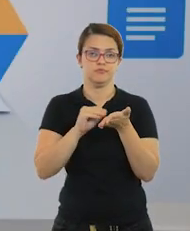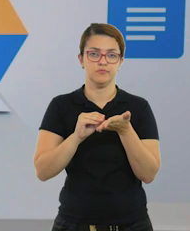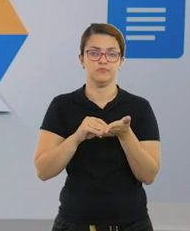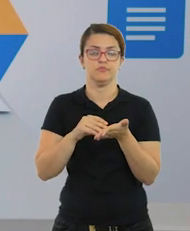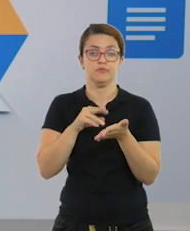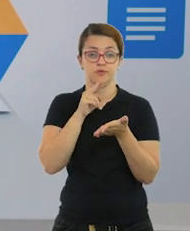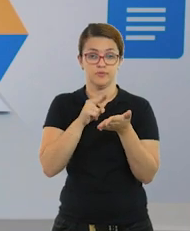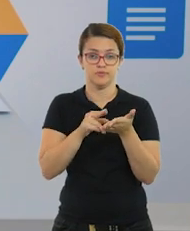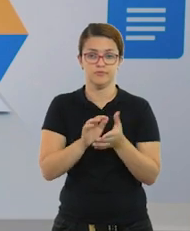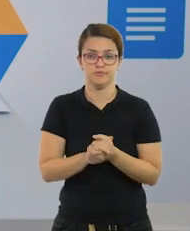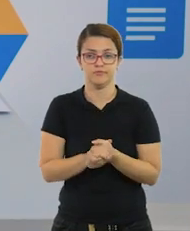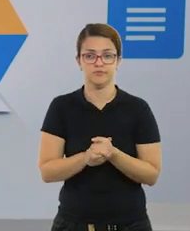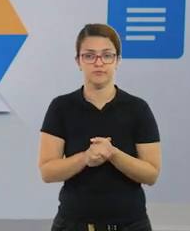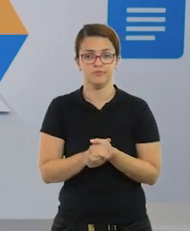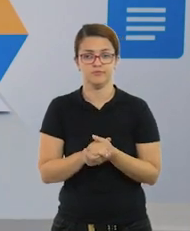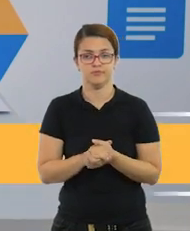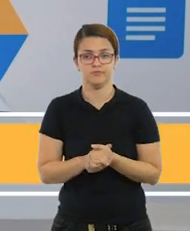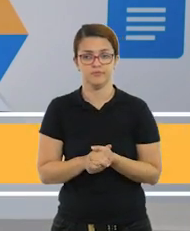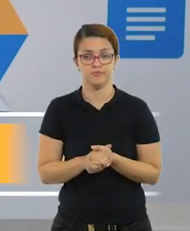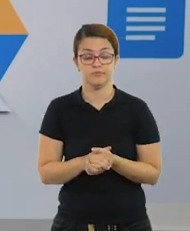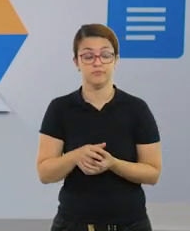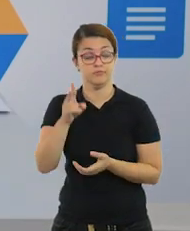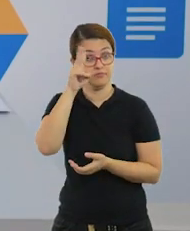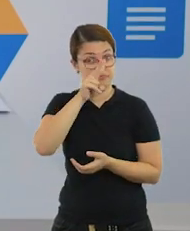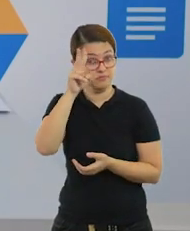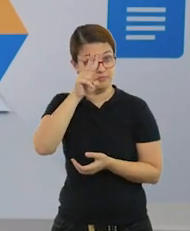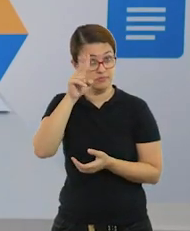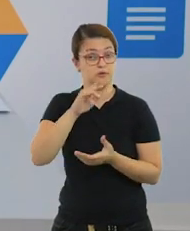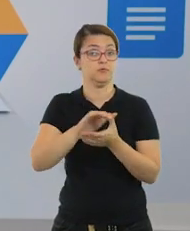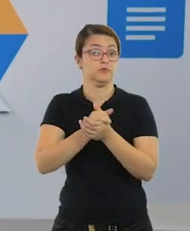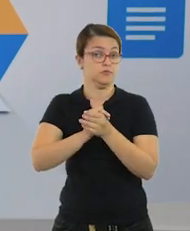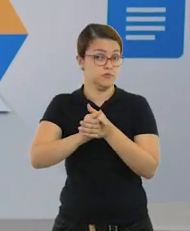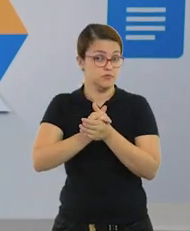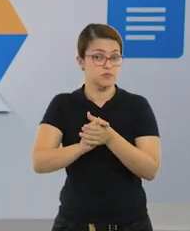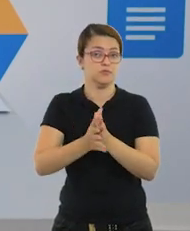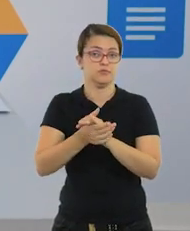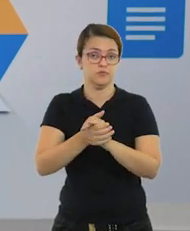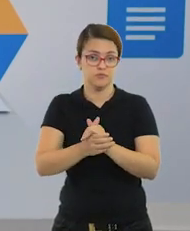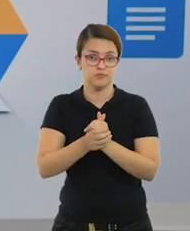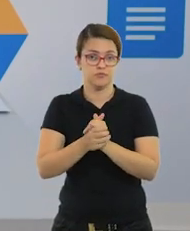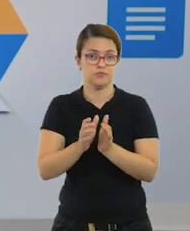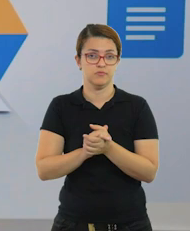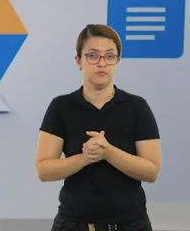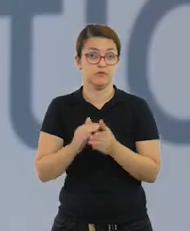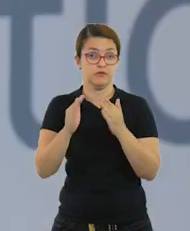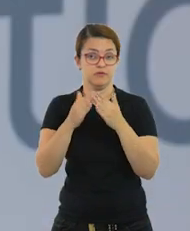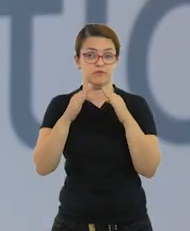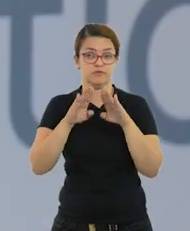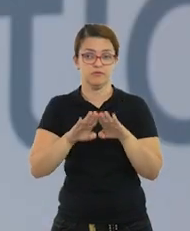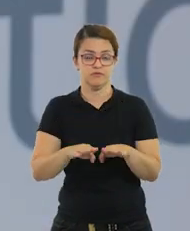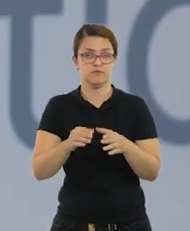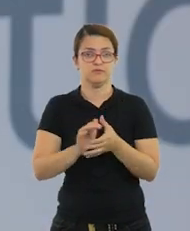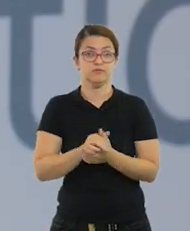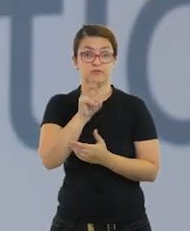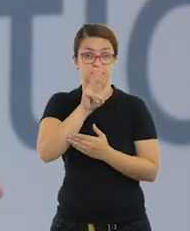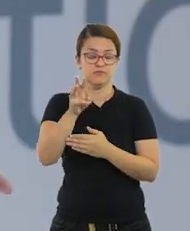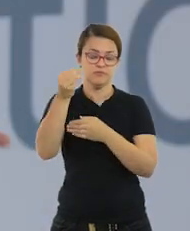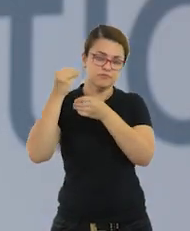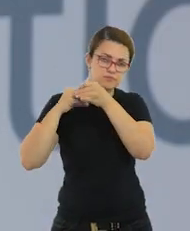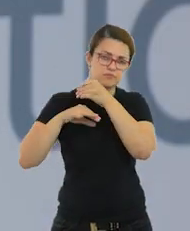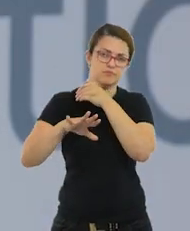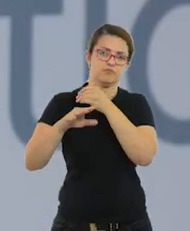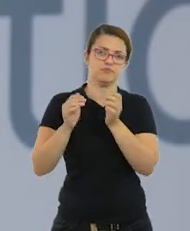dia que vocês estão realizando. E é isso pessoal. Não esqueçam de lavar as mãos. Fiquem em casa.